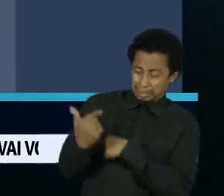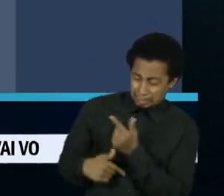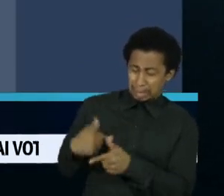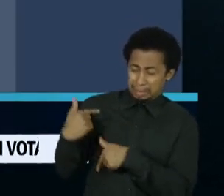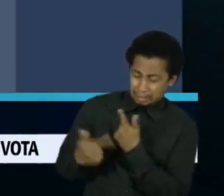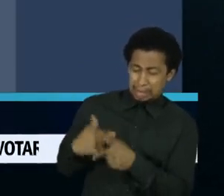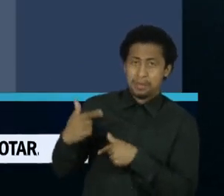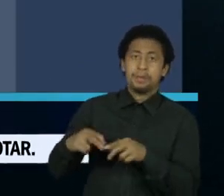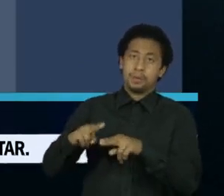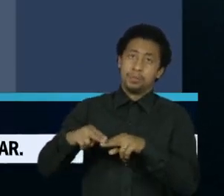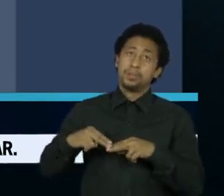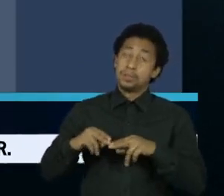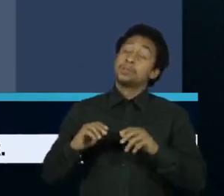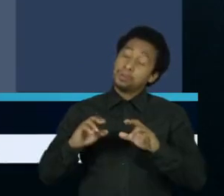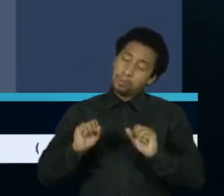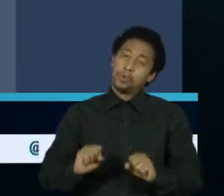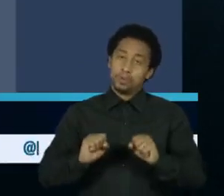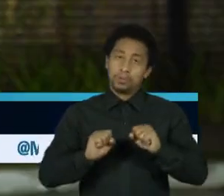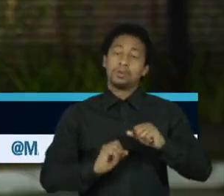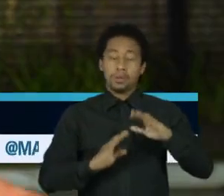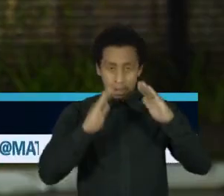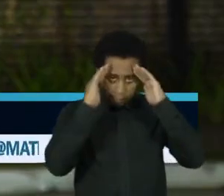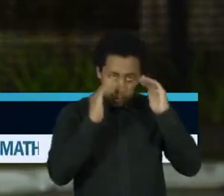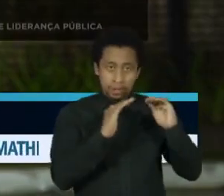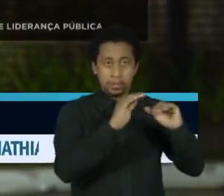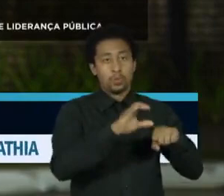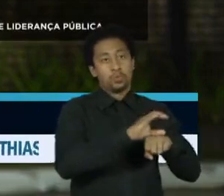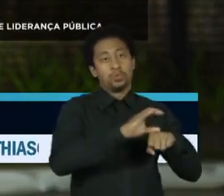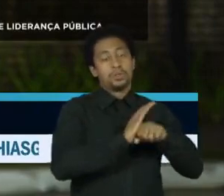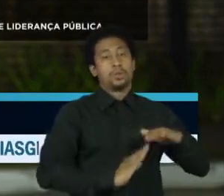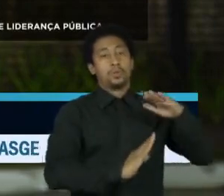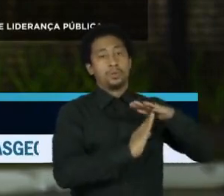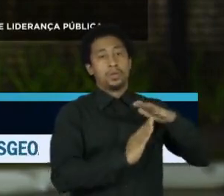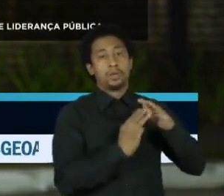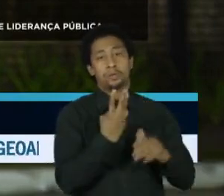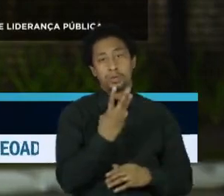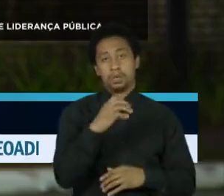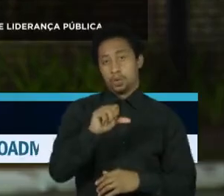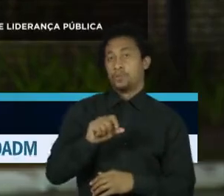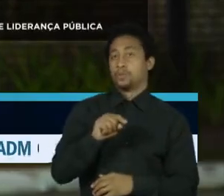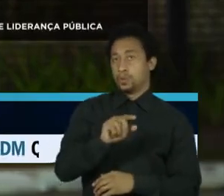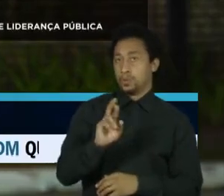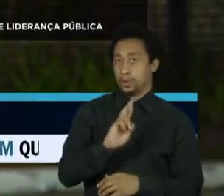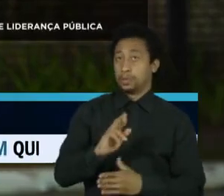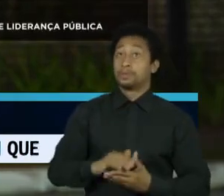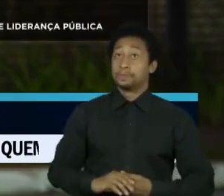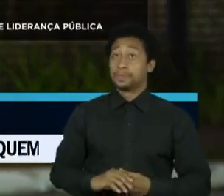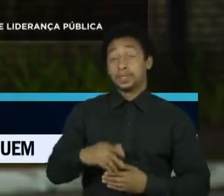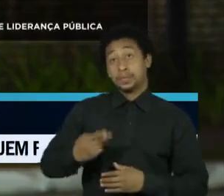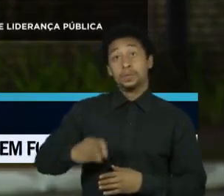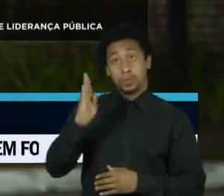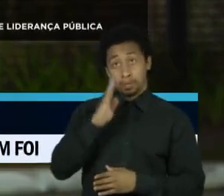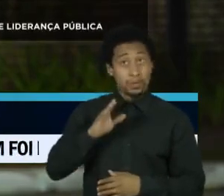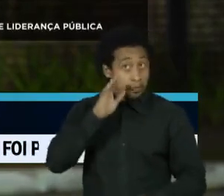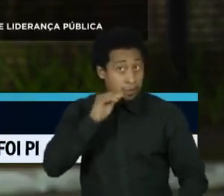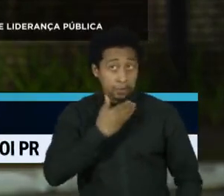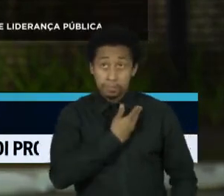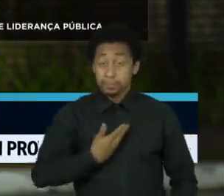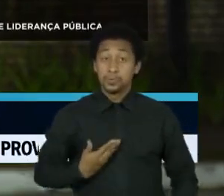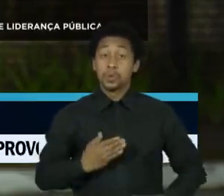sujeitos ao teto constitucional. No Brasil, cerca de 25 mil servidores recebem acima do teto federal do